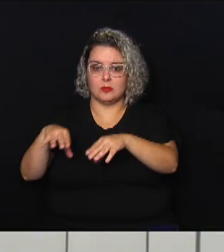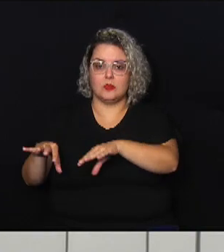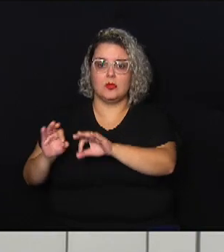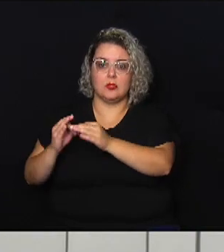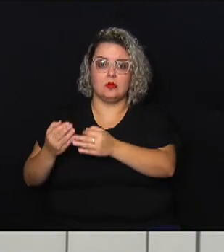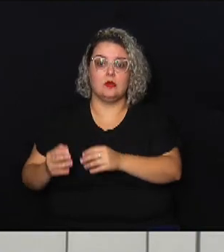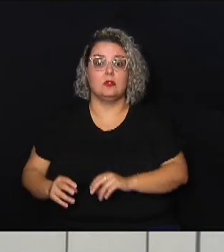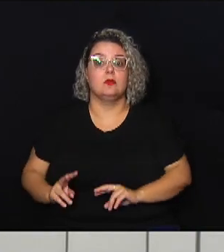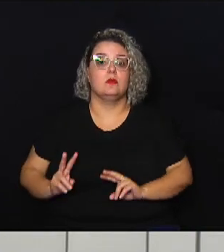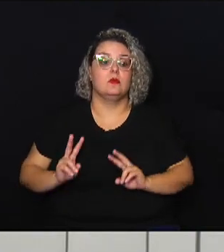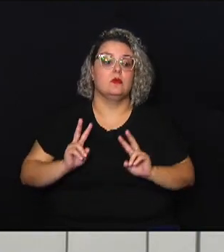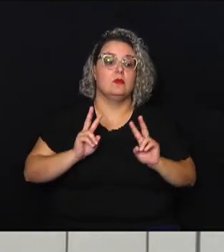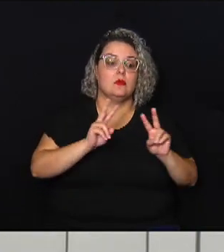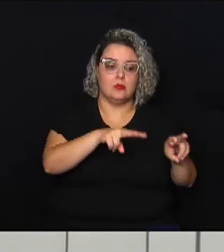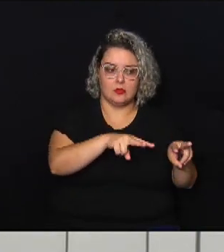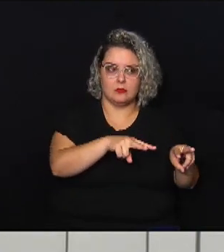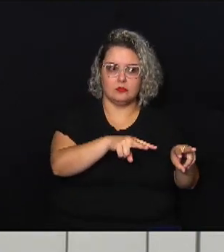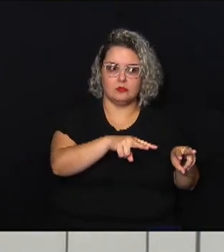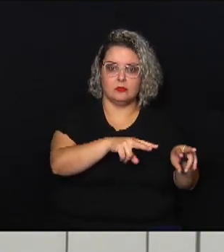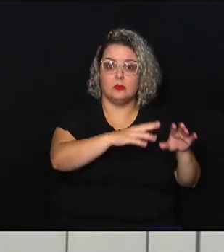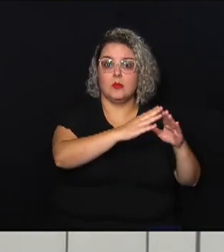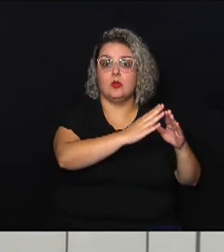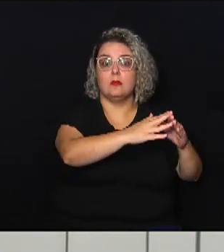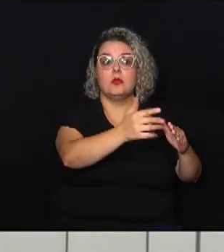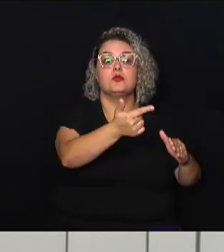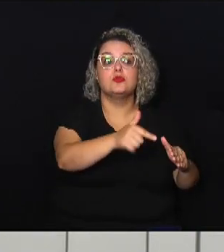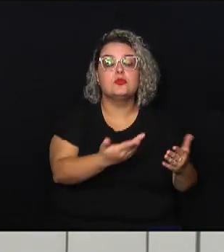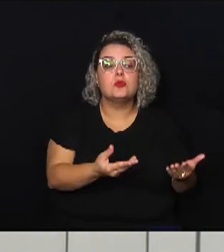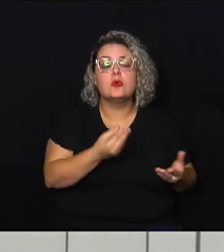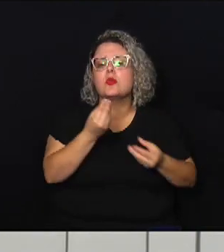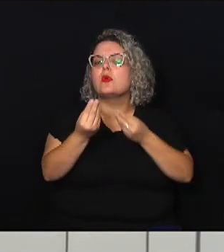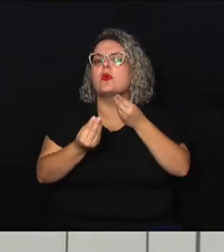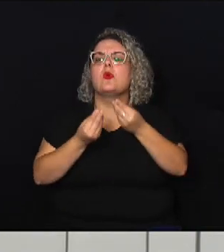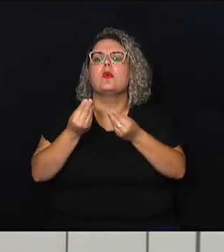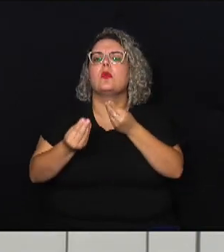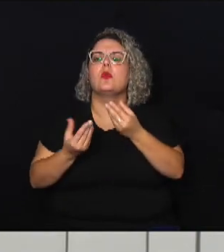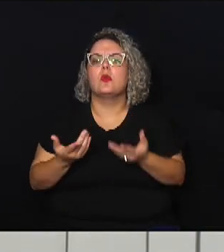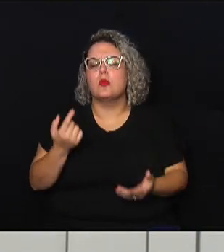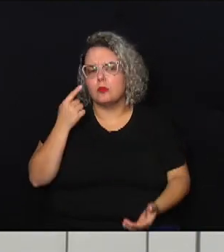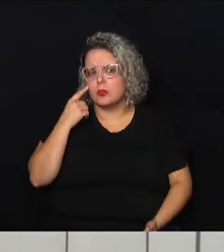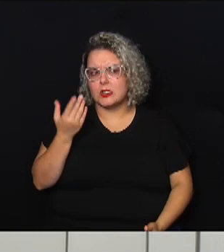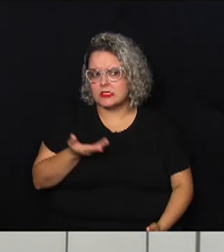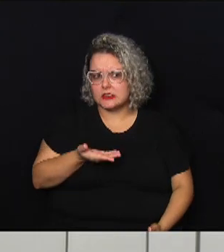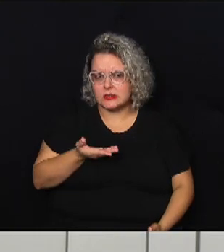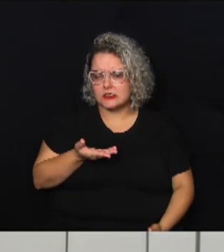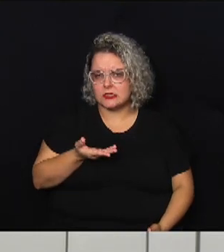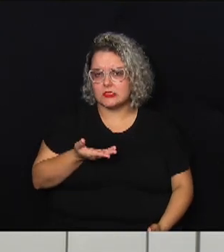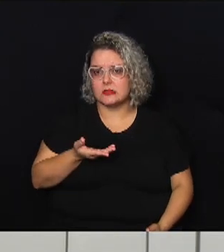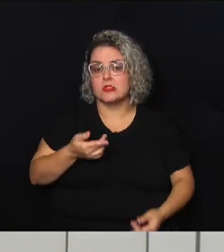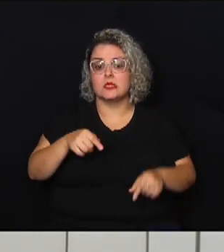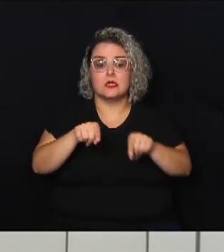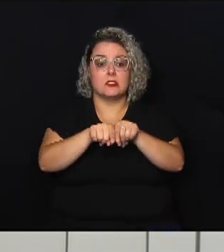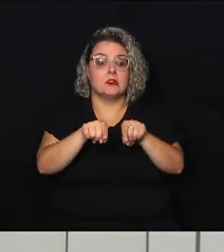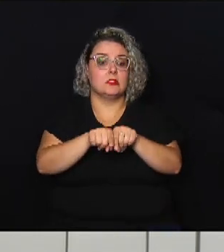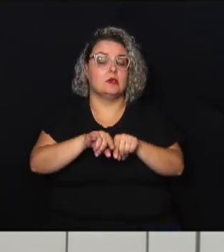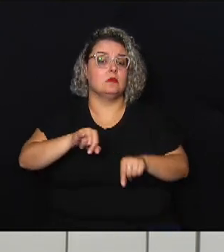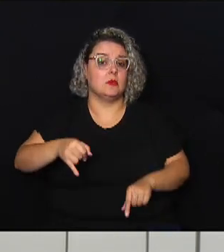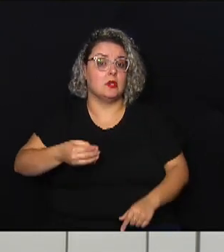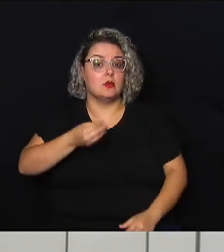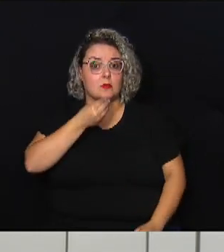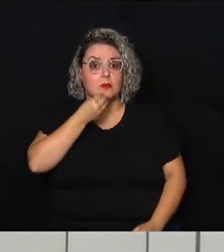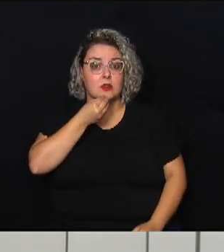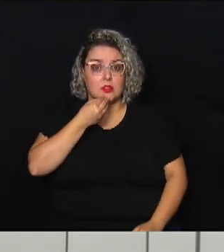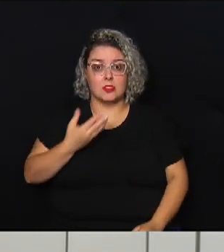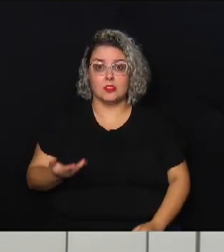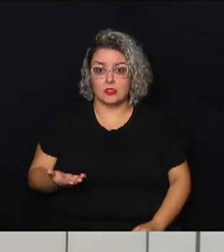naquela área elas estão habitadas novamente como que a gente pode pensar nessa questão e ainda pegando nesse nesse